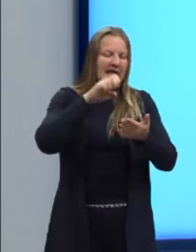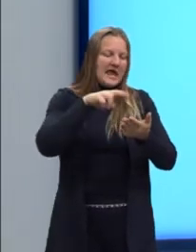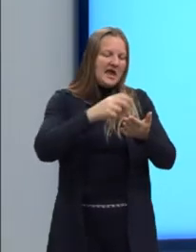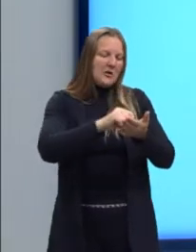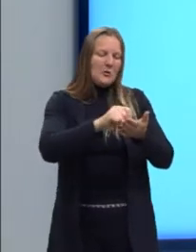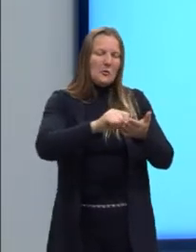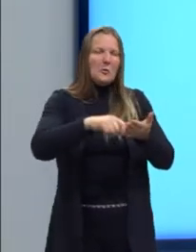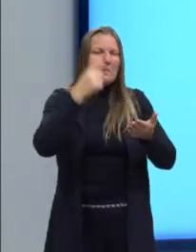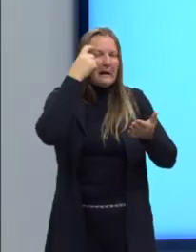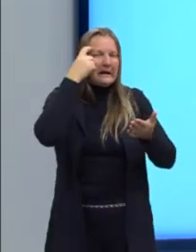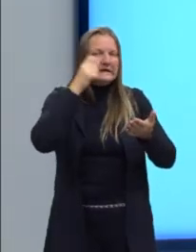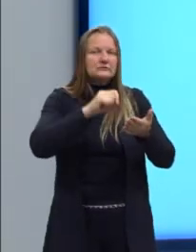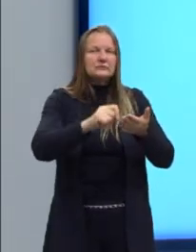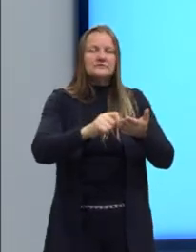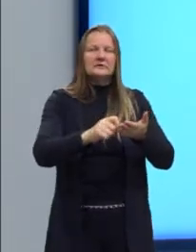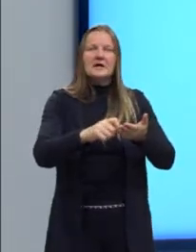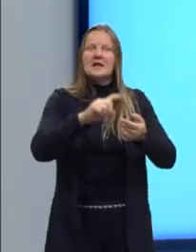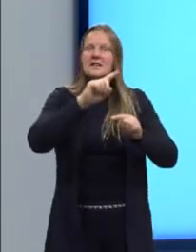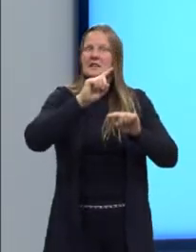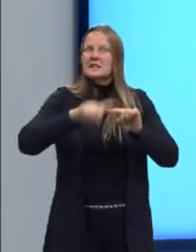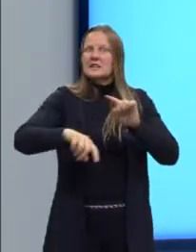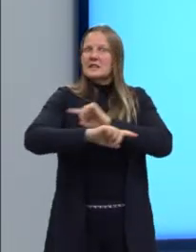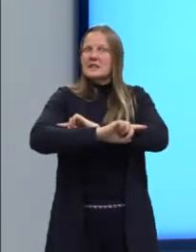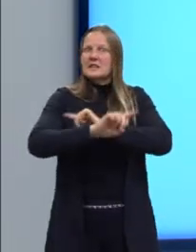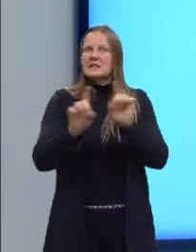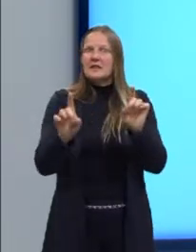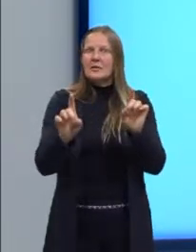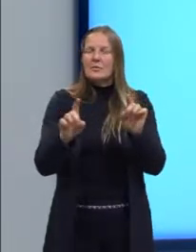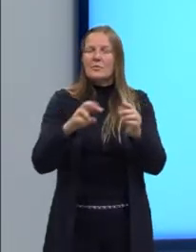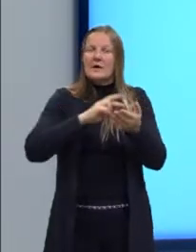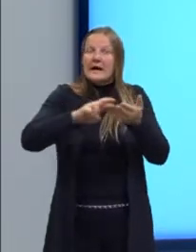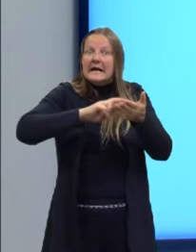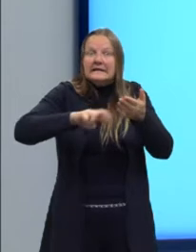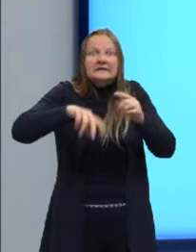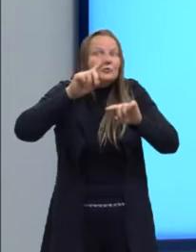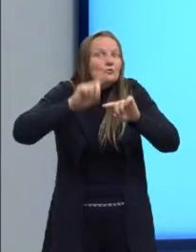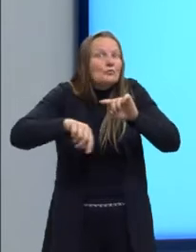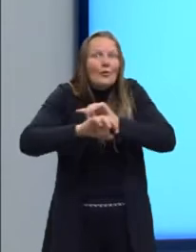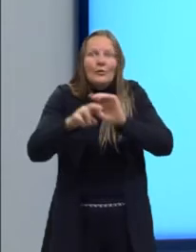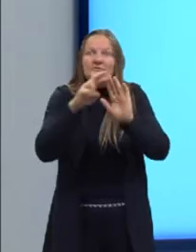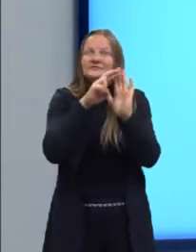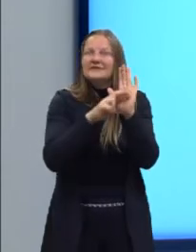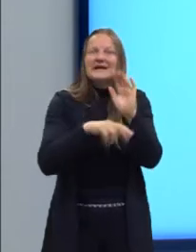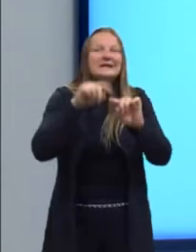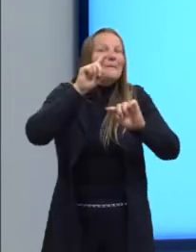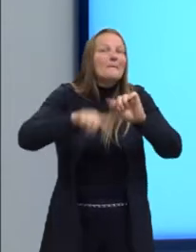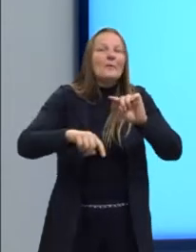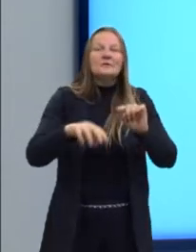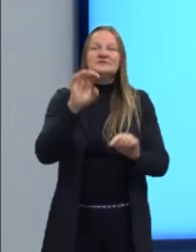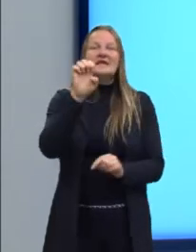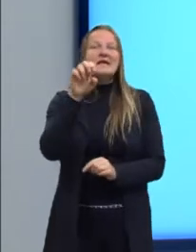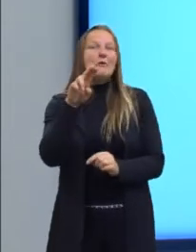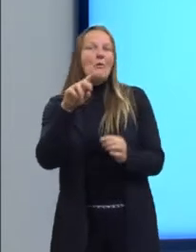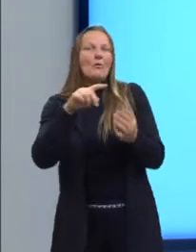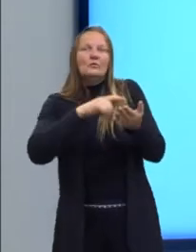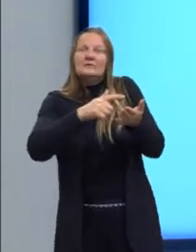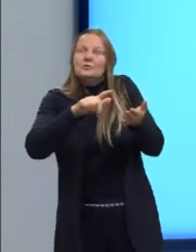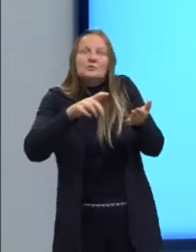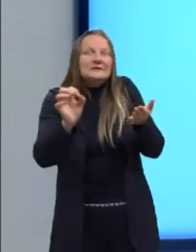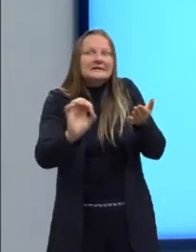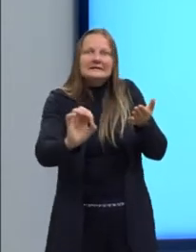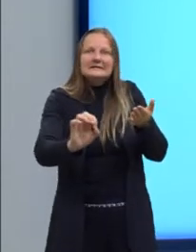eu penso que é uma proposta para intervir nessa problemática. Não, eu nada. E aí, gente vai